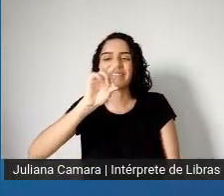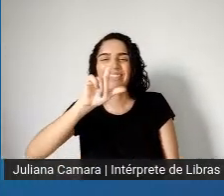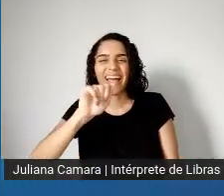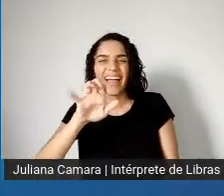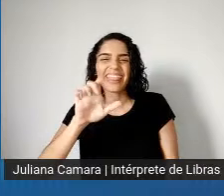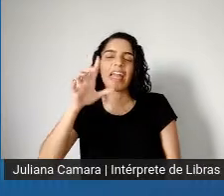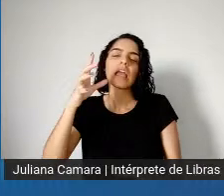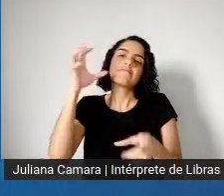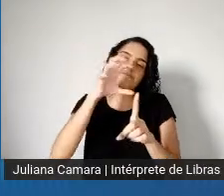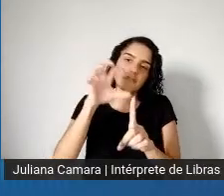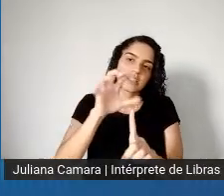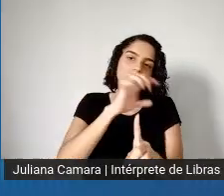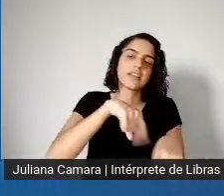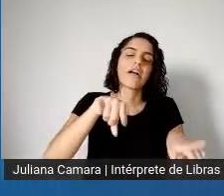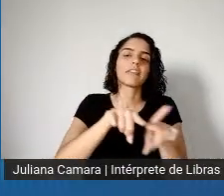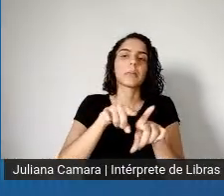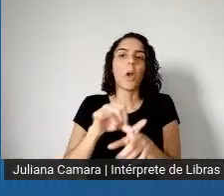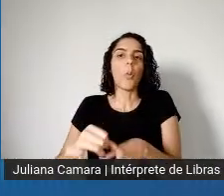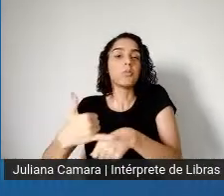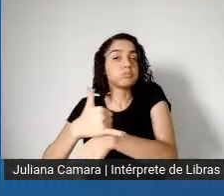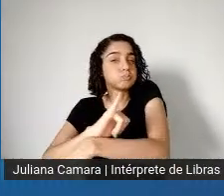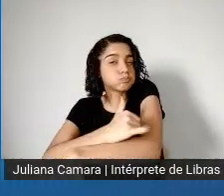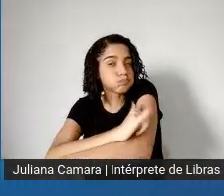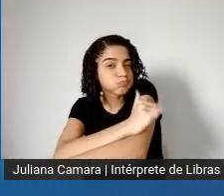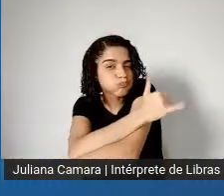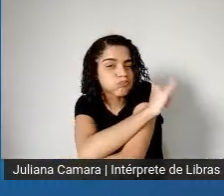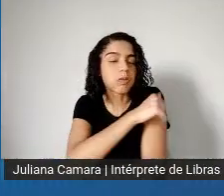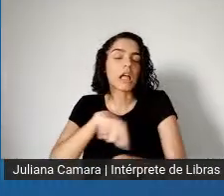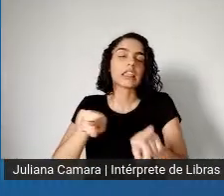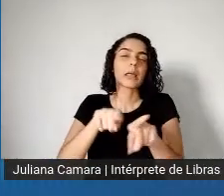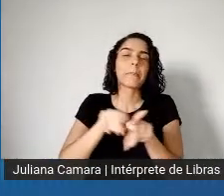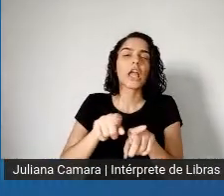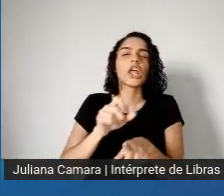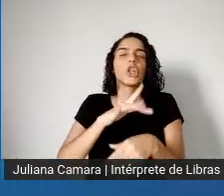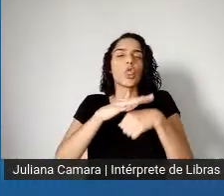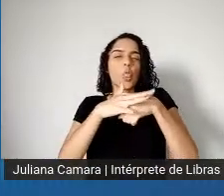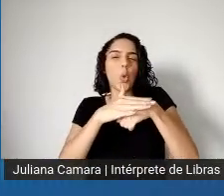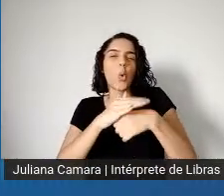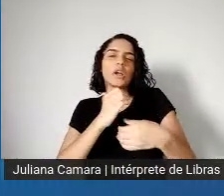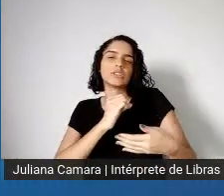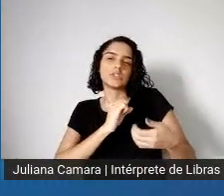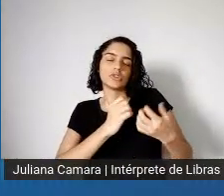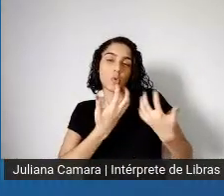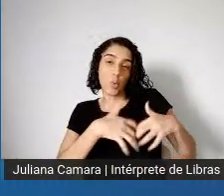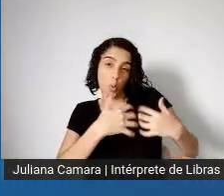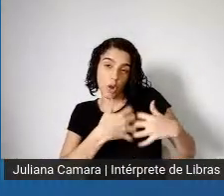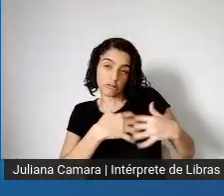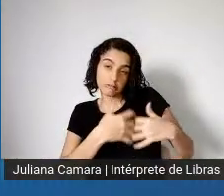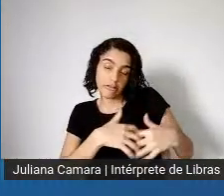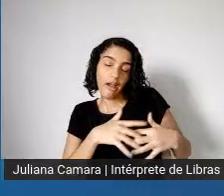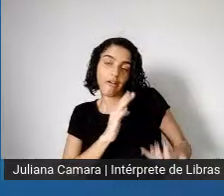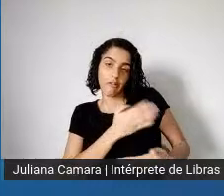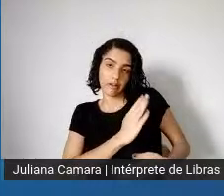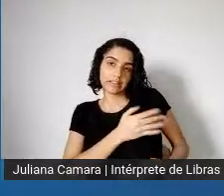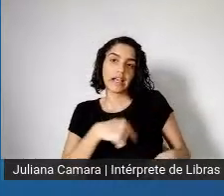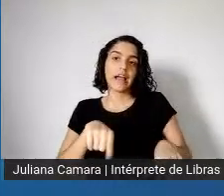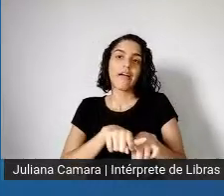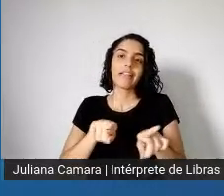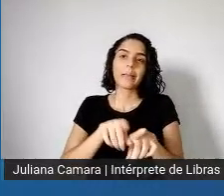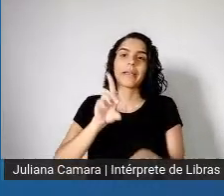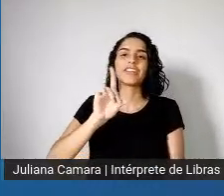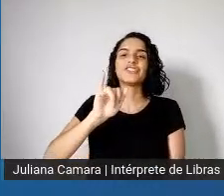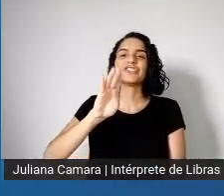a obesidade, as doenças cardiovasculares, diabetes e outras, né, que tornam o indivíduo mais vulnerável à